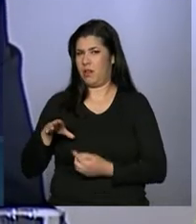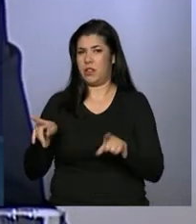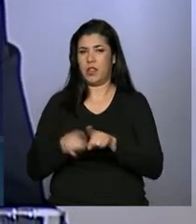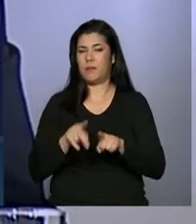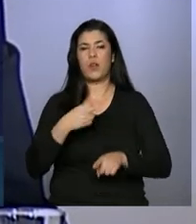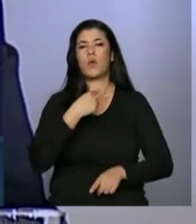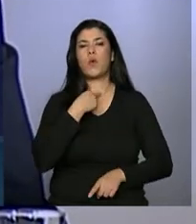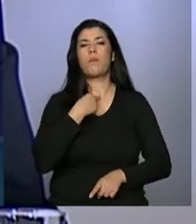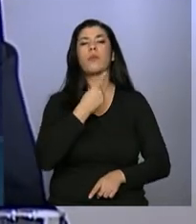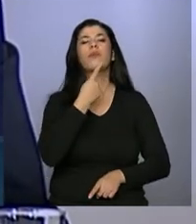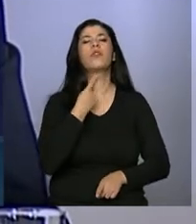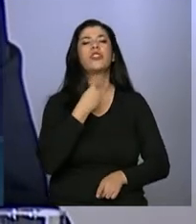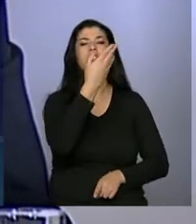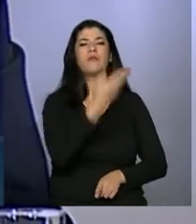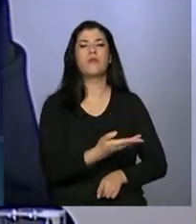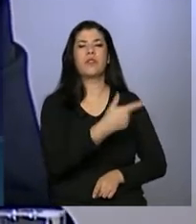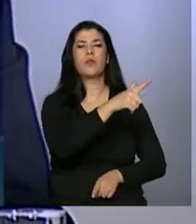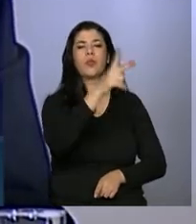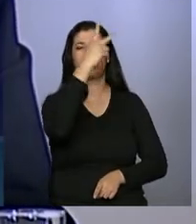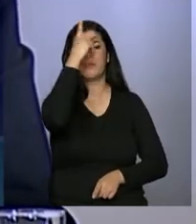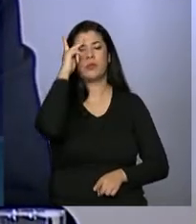não desejarei ao próximo.